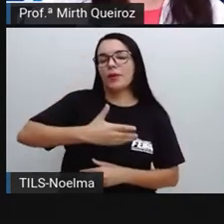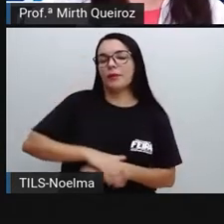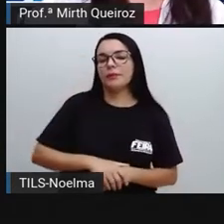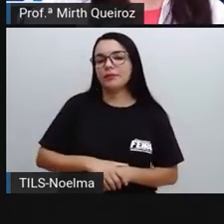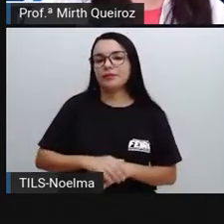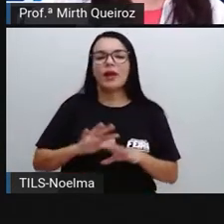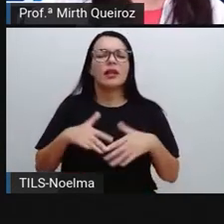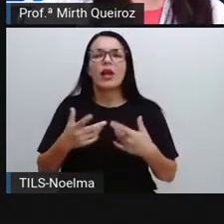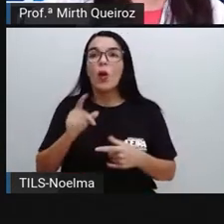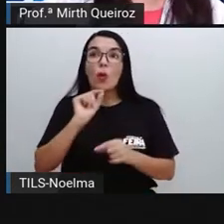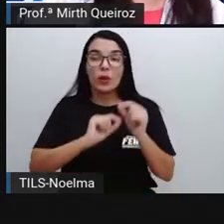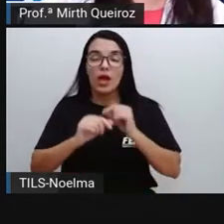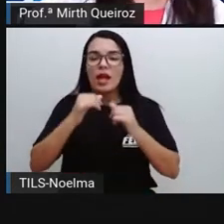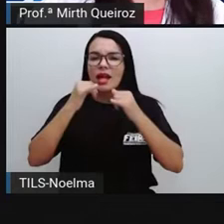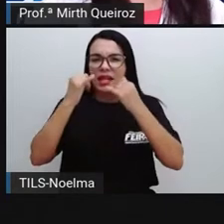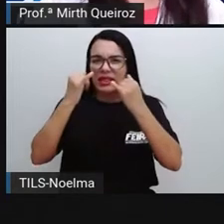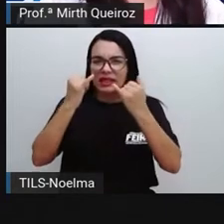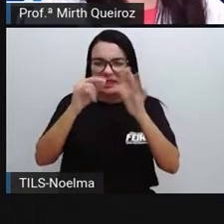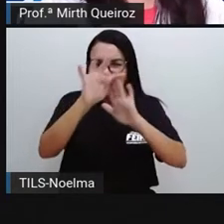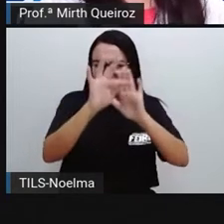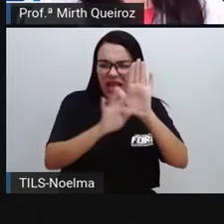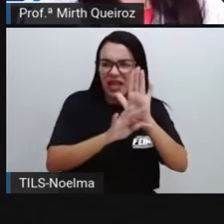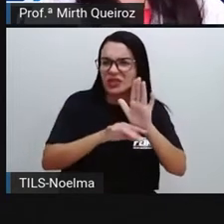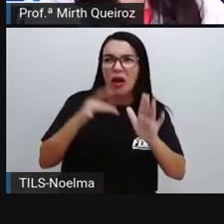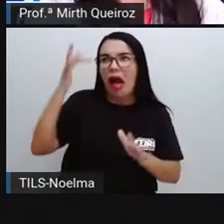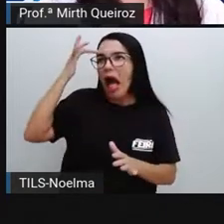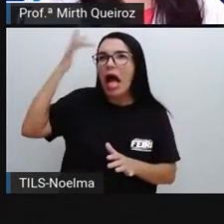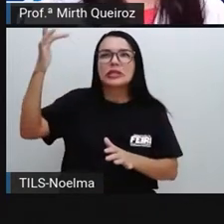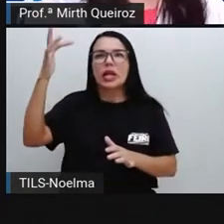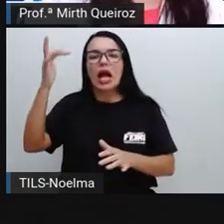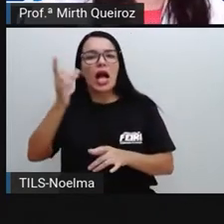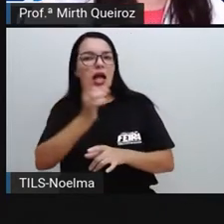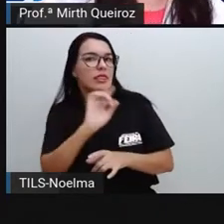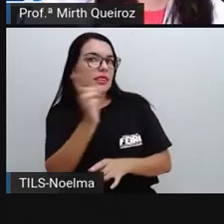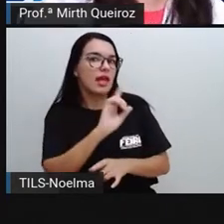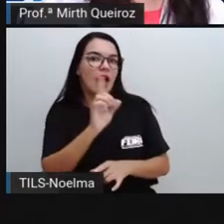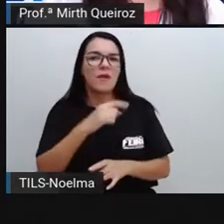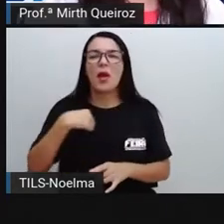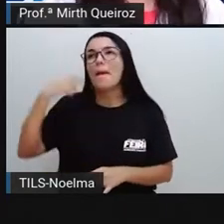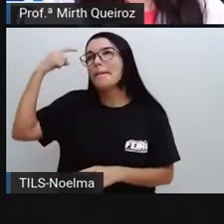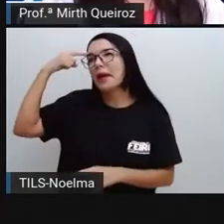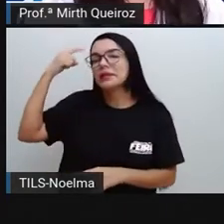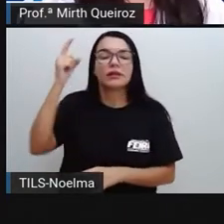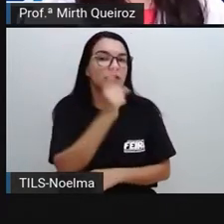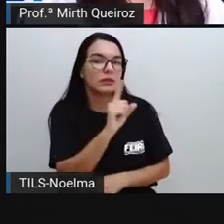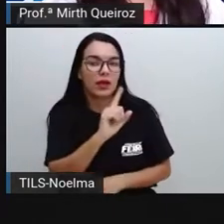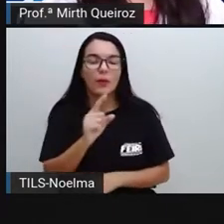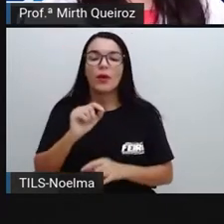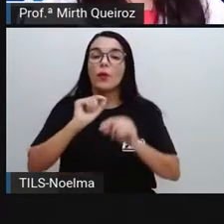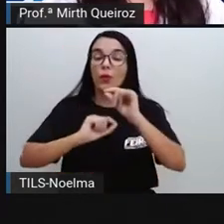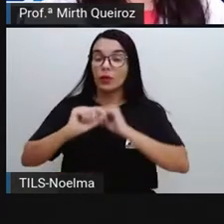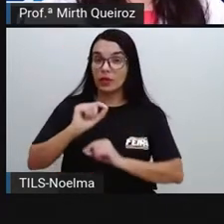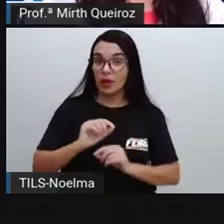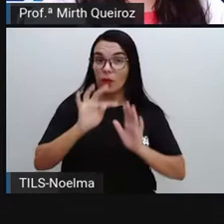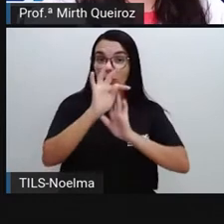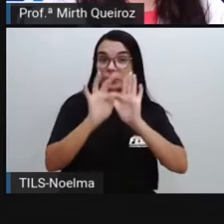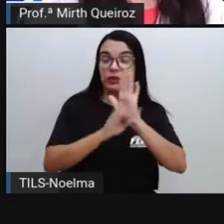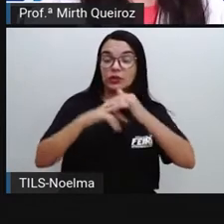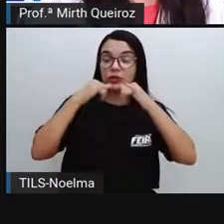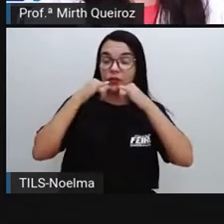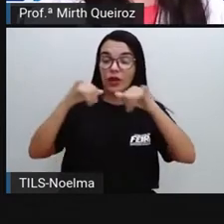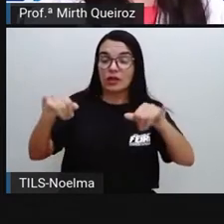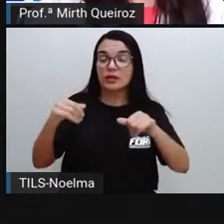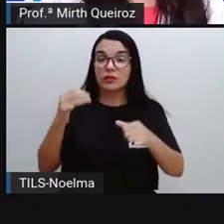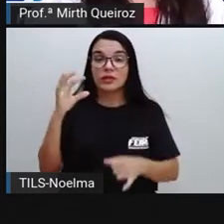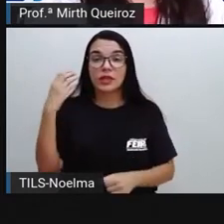aleatório, ou é texto de achismo, eu acho que é assim, eu penso que é assim. Não. O texto de divulgação científica